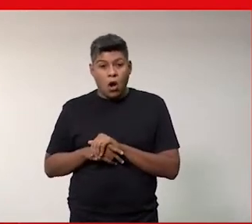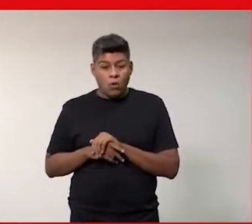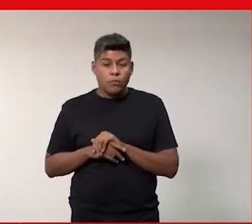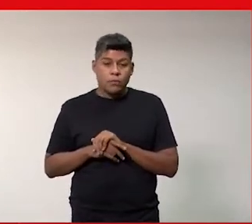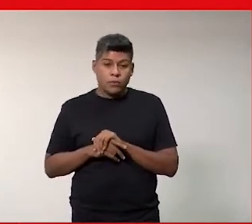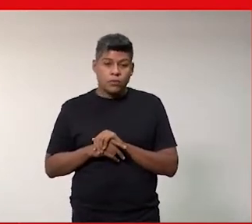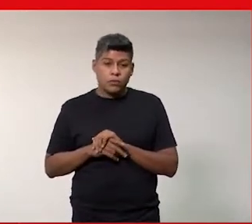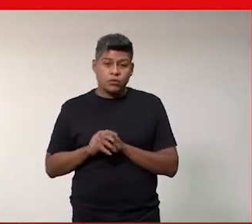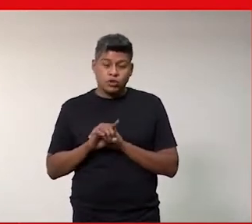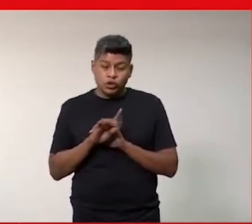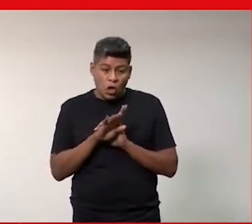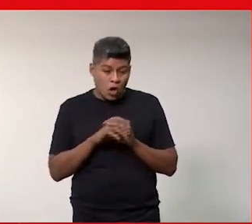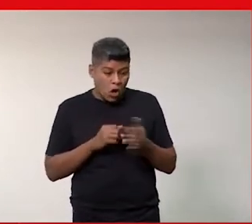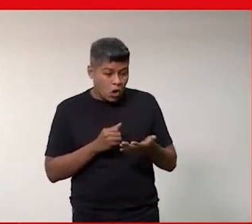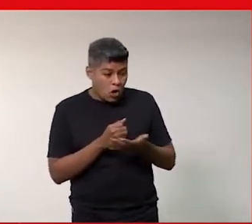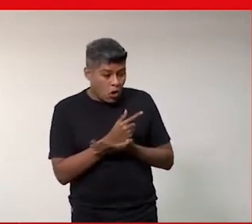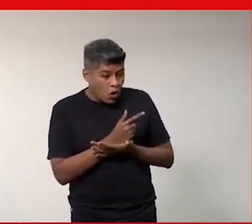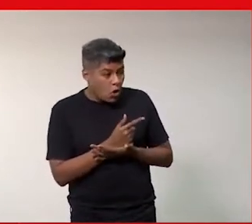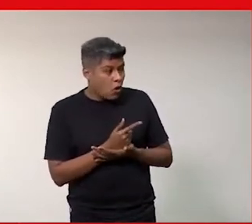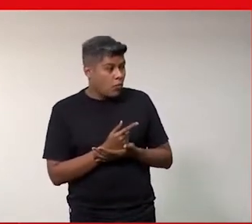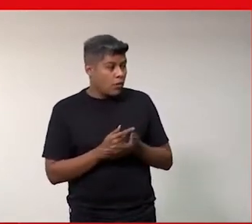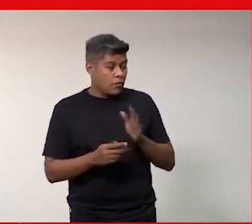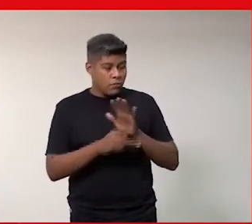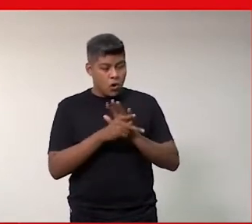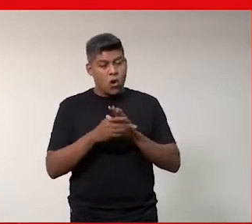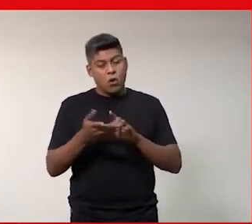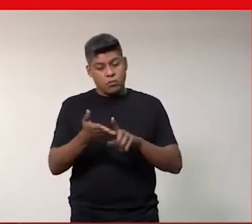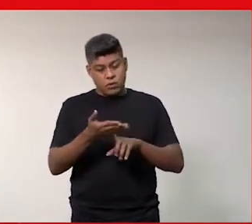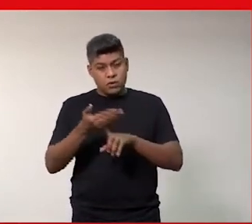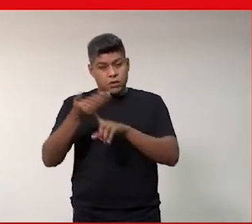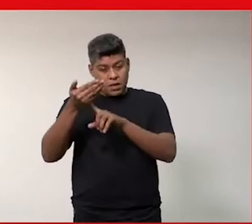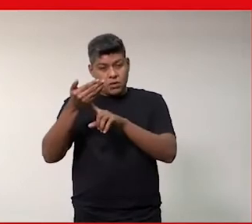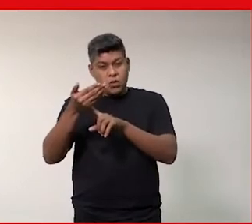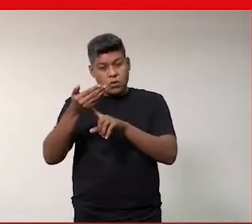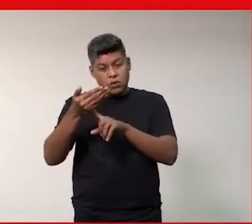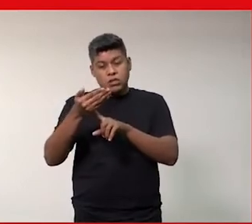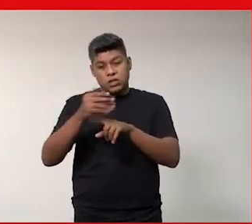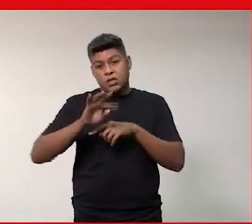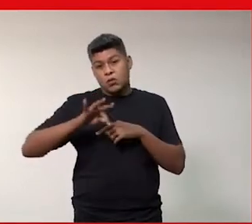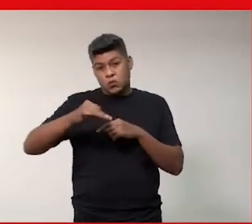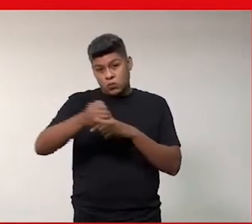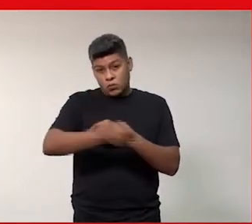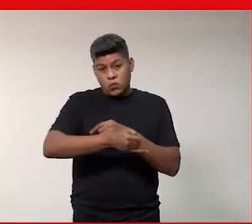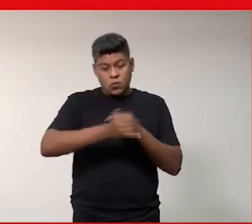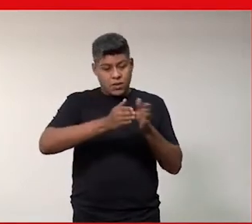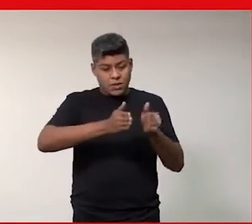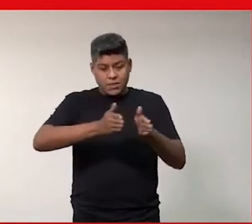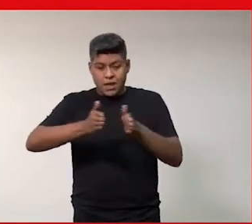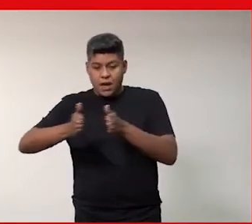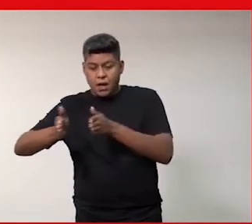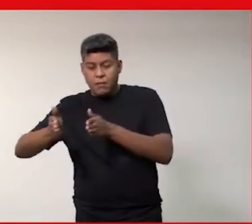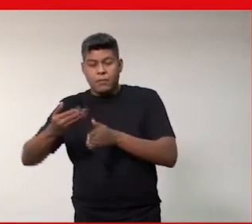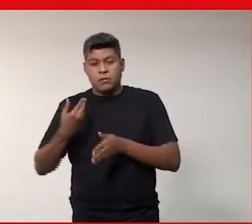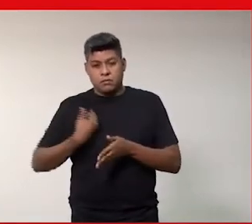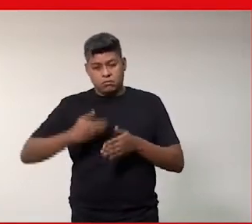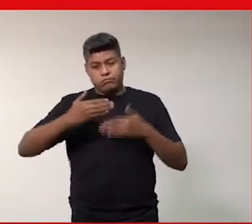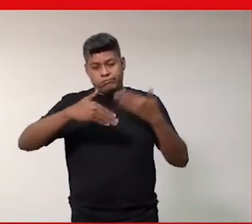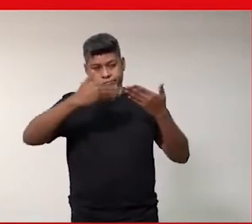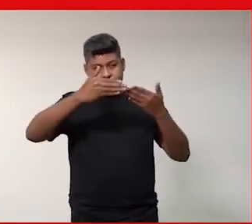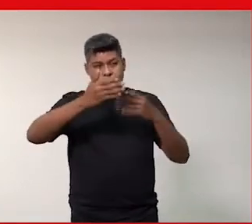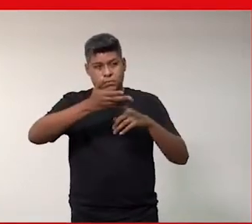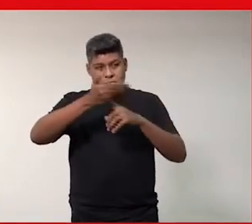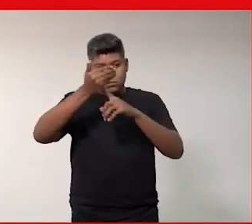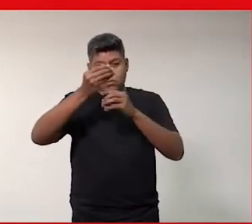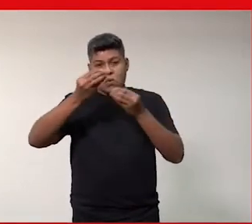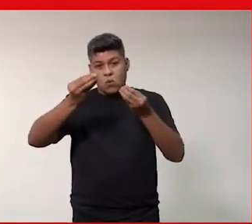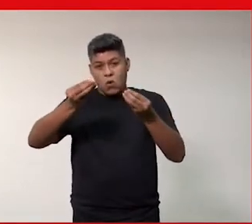papel de apenas consumidoras para produtoras da tecnologia atuando em todas as etapas do processo de produção tecnológica